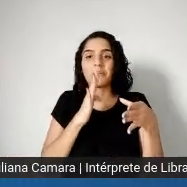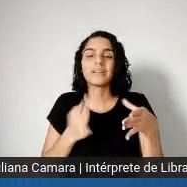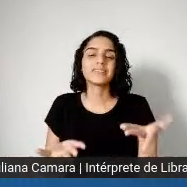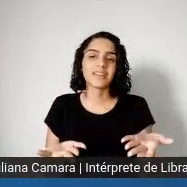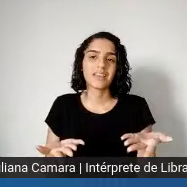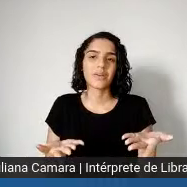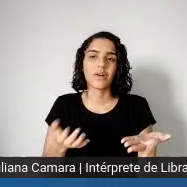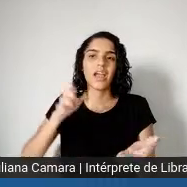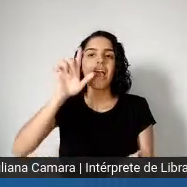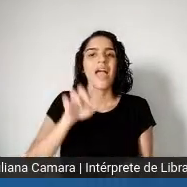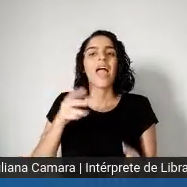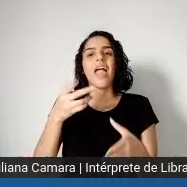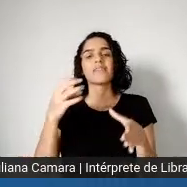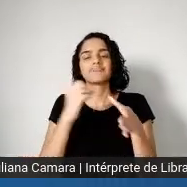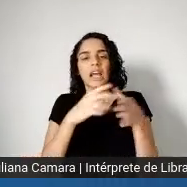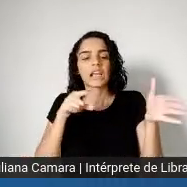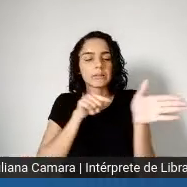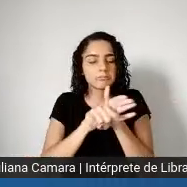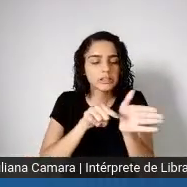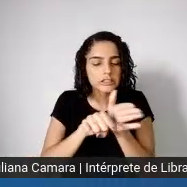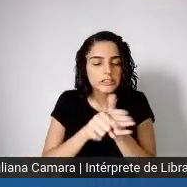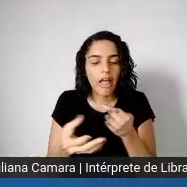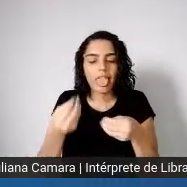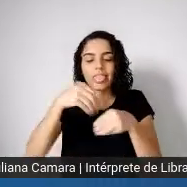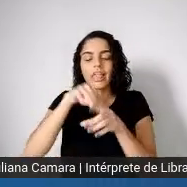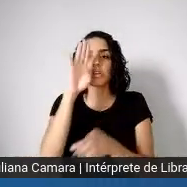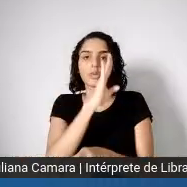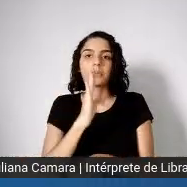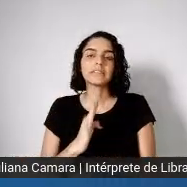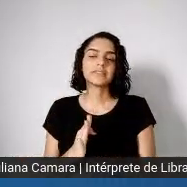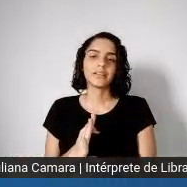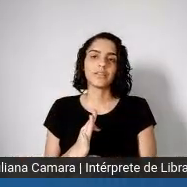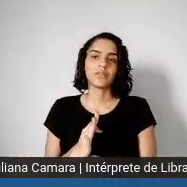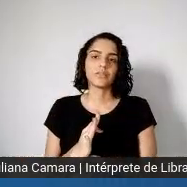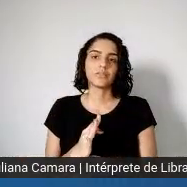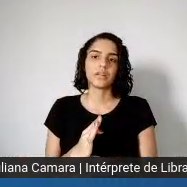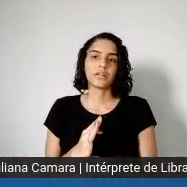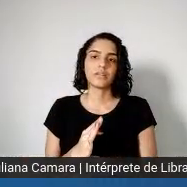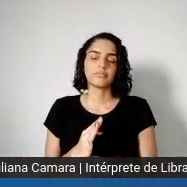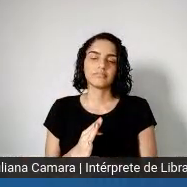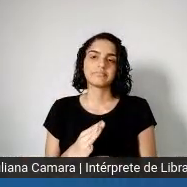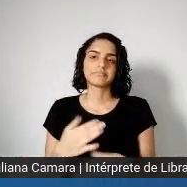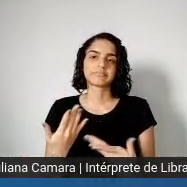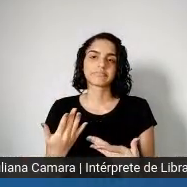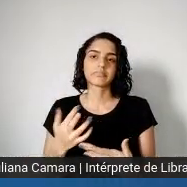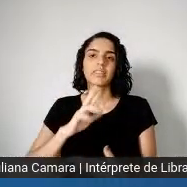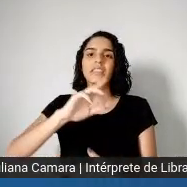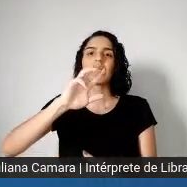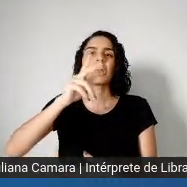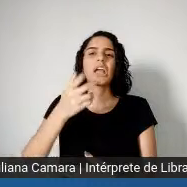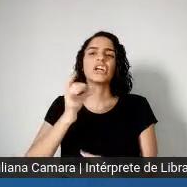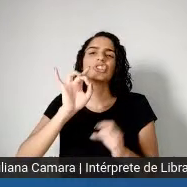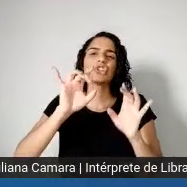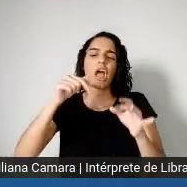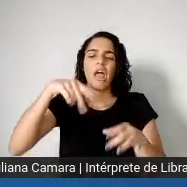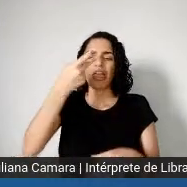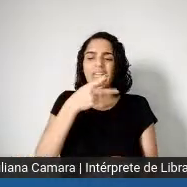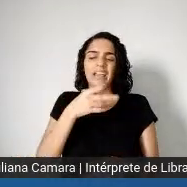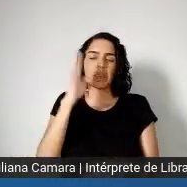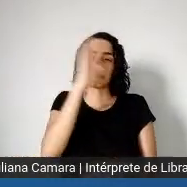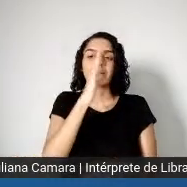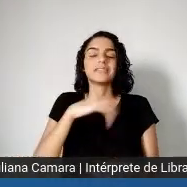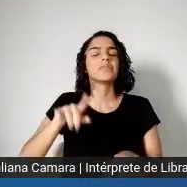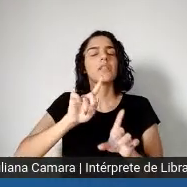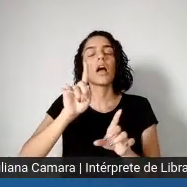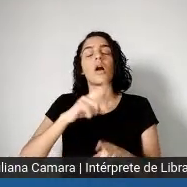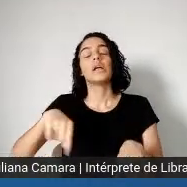investigações nacionais, né, sejam, principalmente nos países desenvolvidos, né, ou a, uma perspectiva americana de estudar,